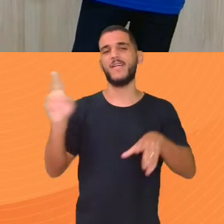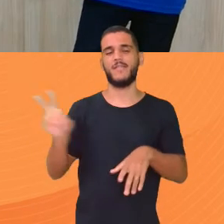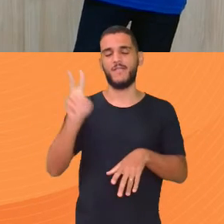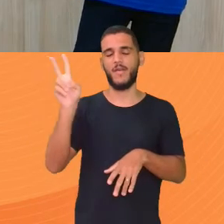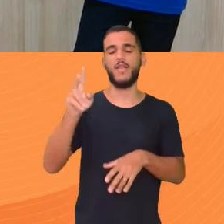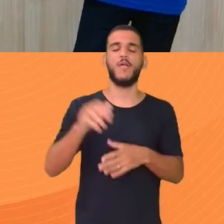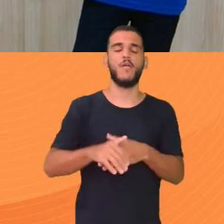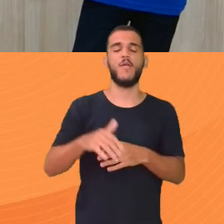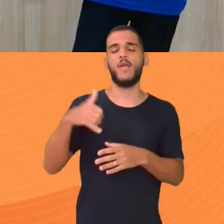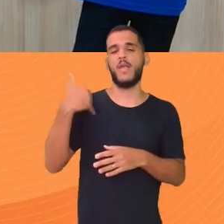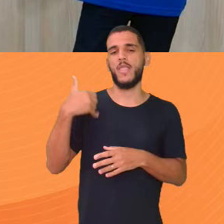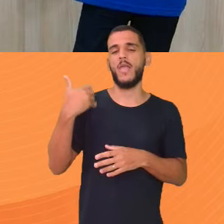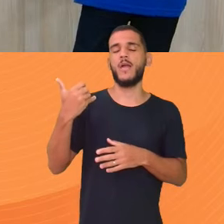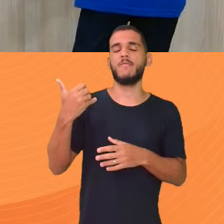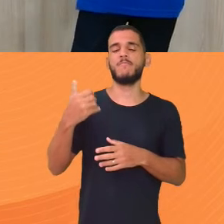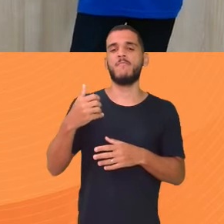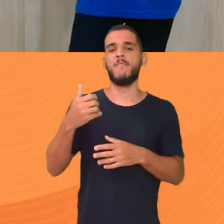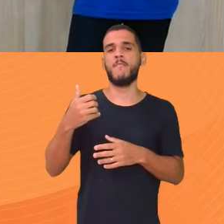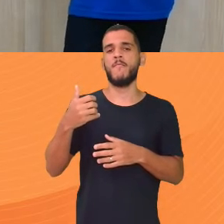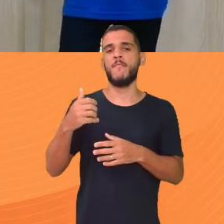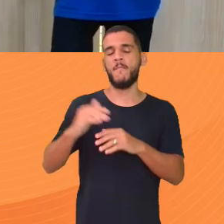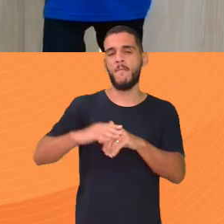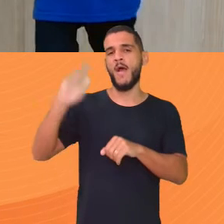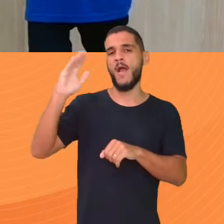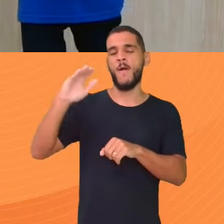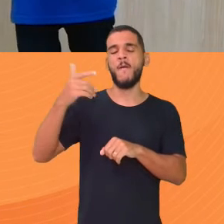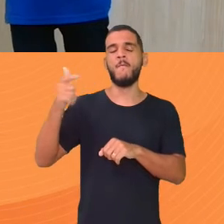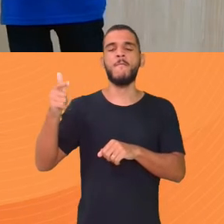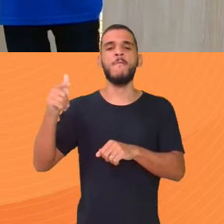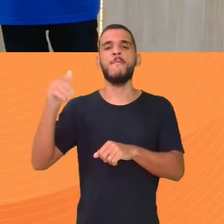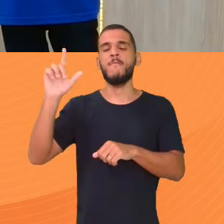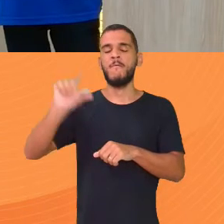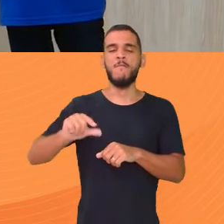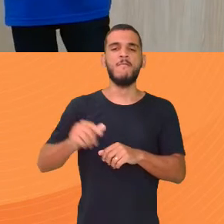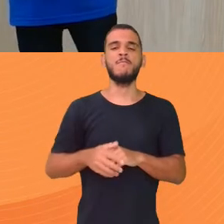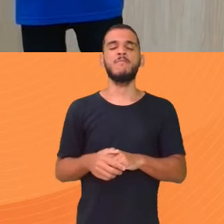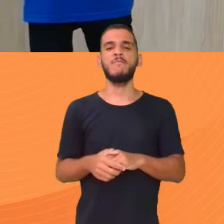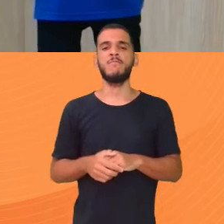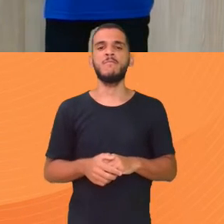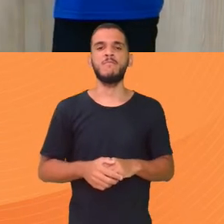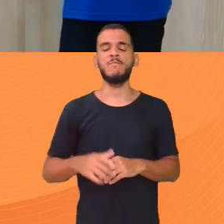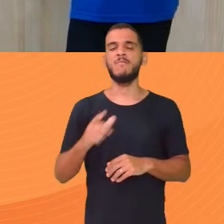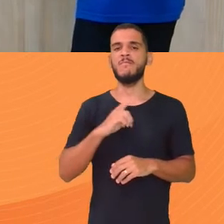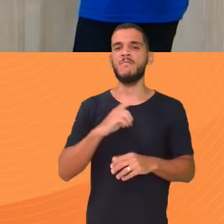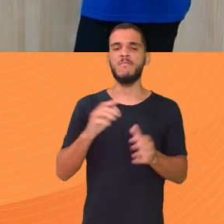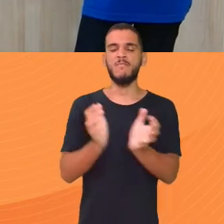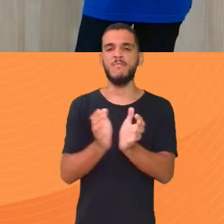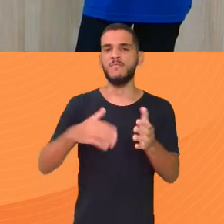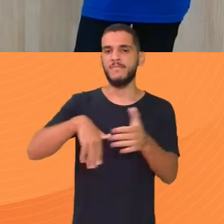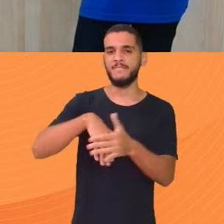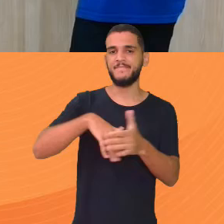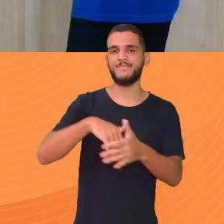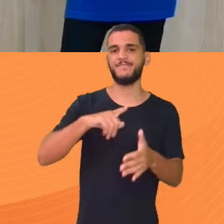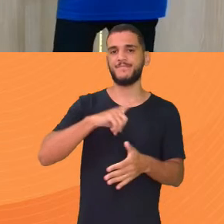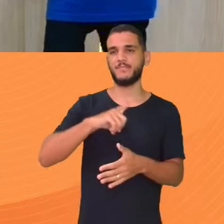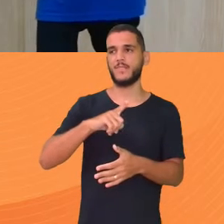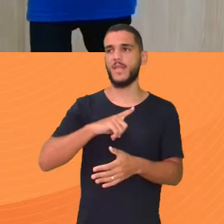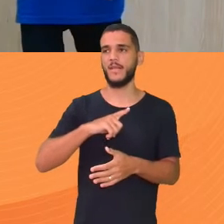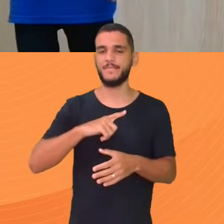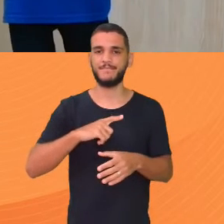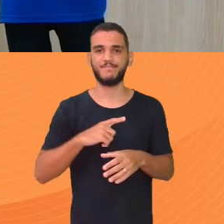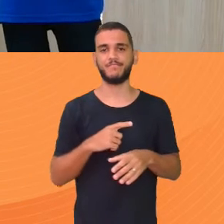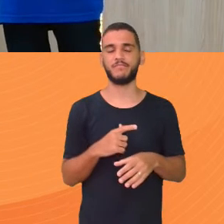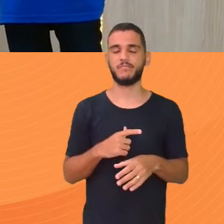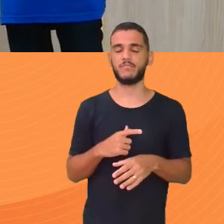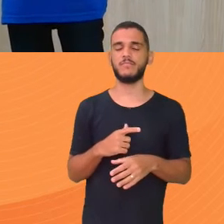mais velho Para o mais novo Por exemplo Tem um futebol Que tem um goleiro Com 41 anos Você já sabe qual é Se sou só velho Você